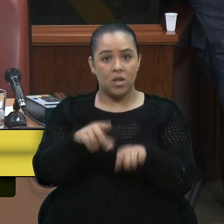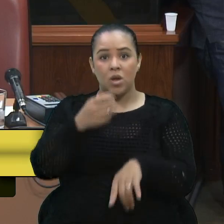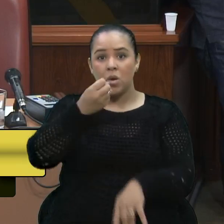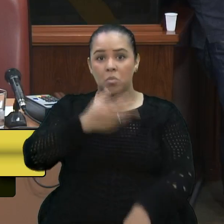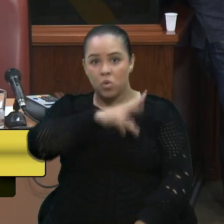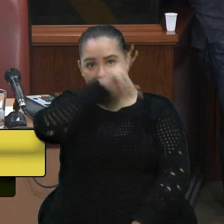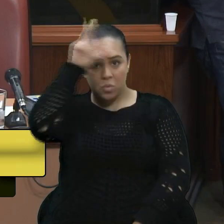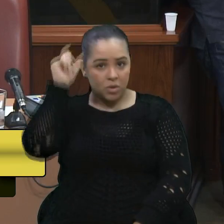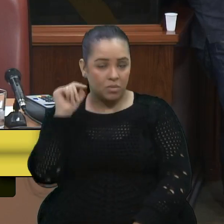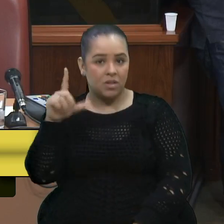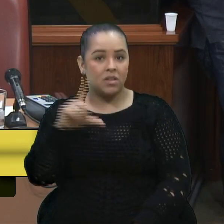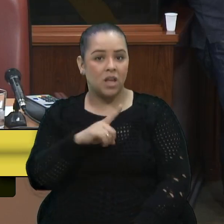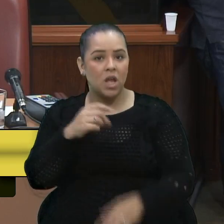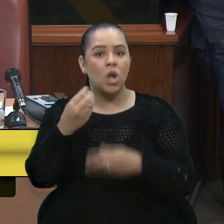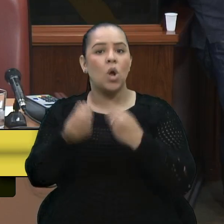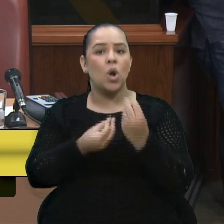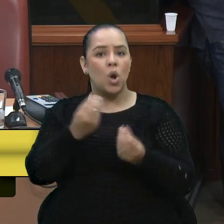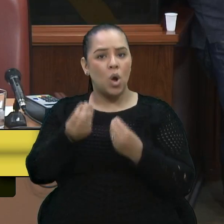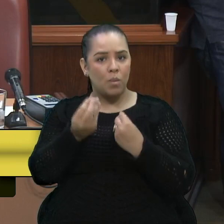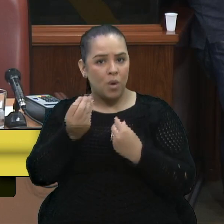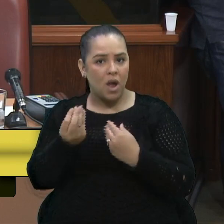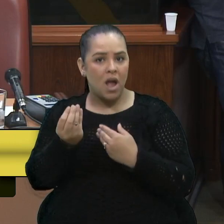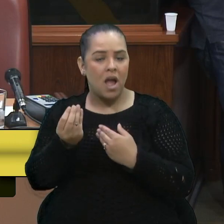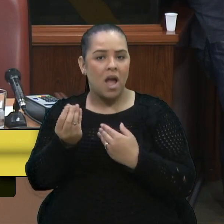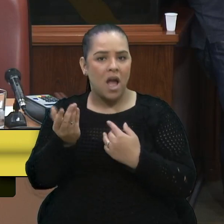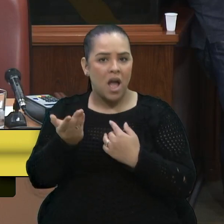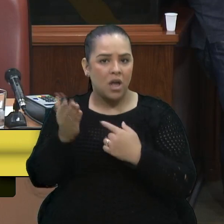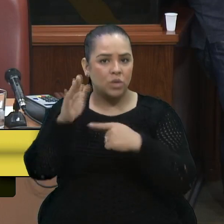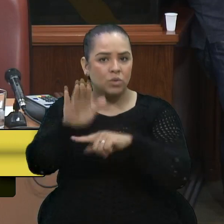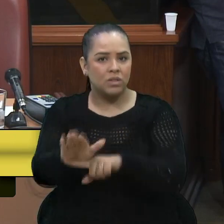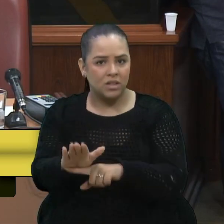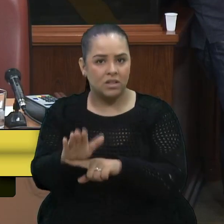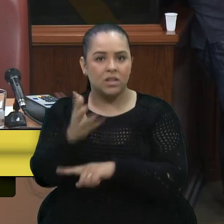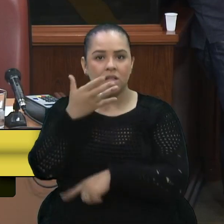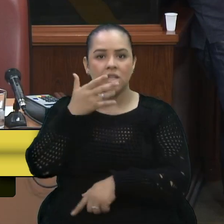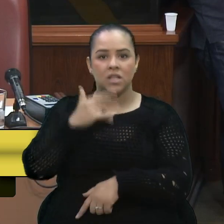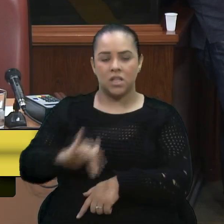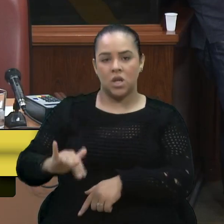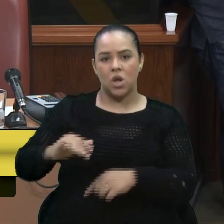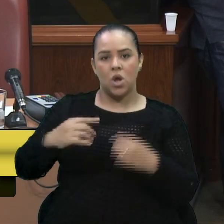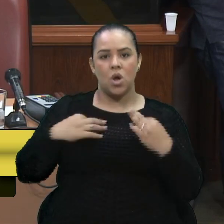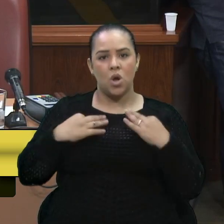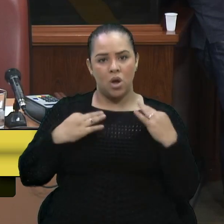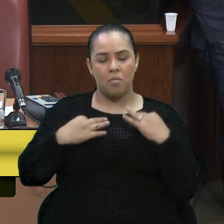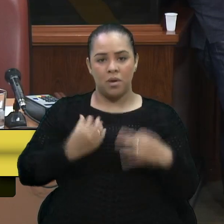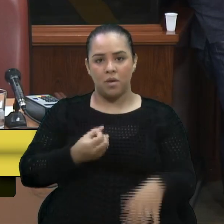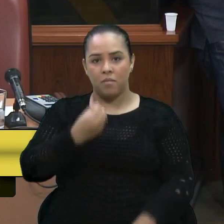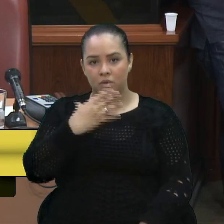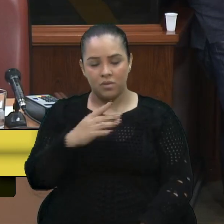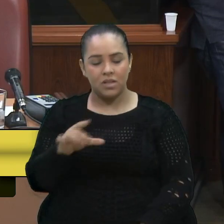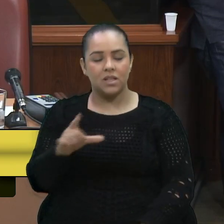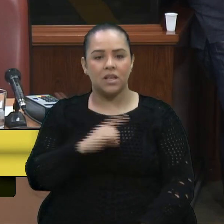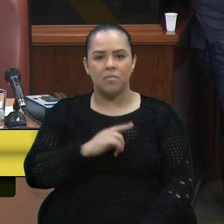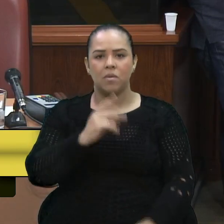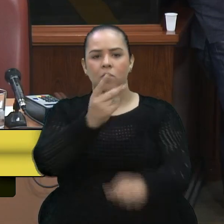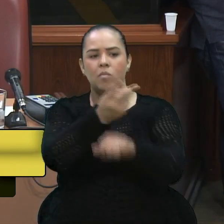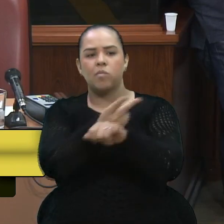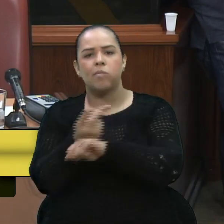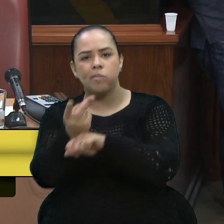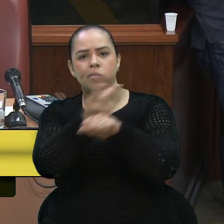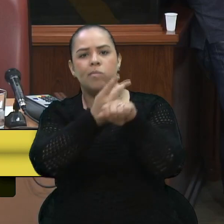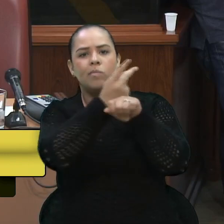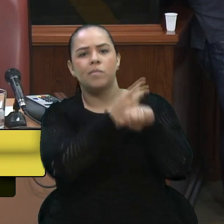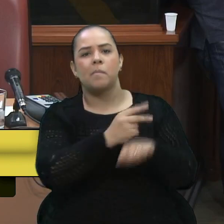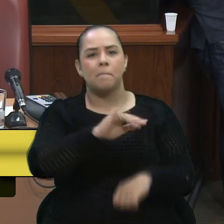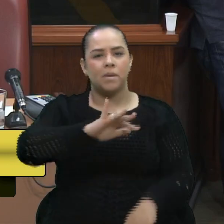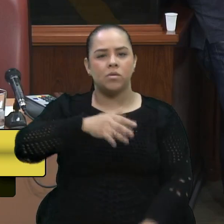essa possibilidade de auxiliar as crianças com esses uniformes escolares. Que bom que já há uma busca ativa dessas, mais